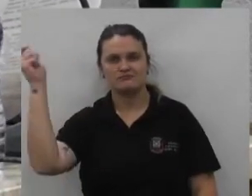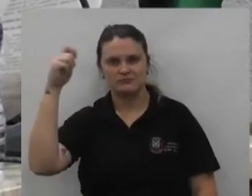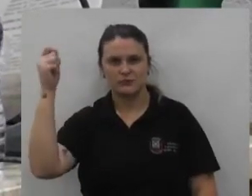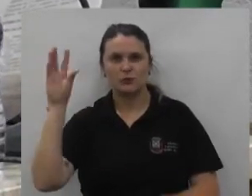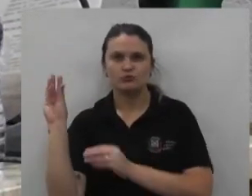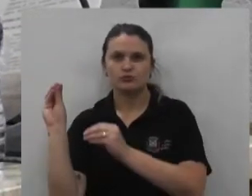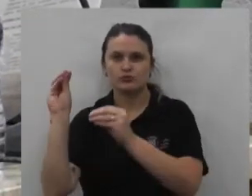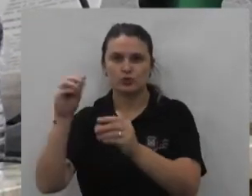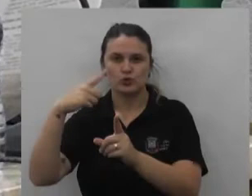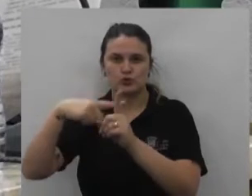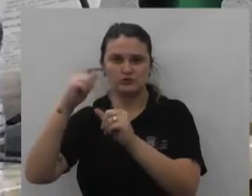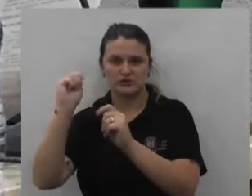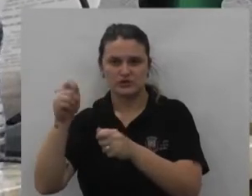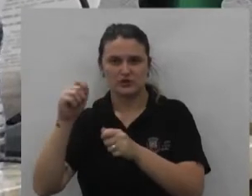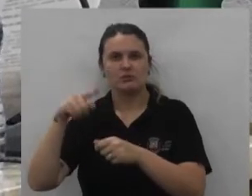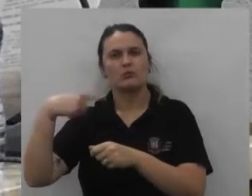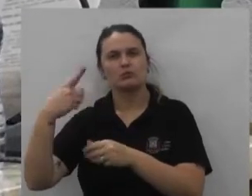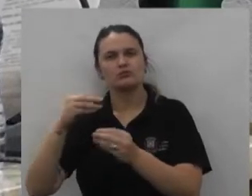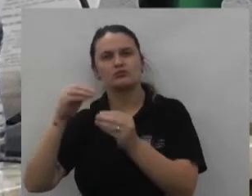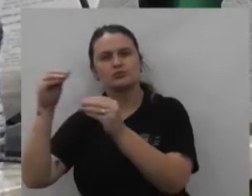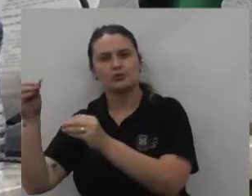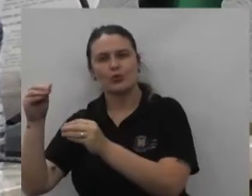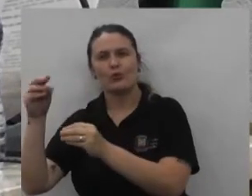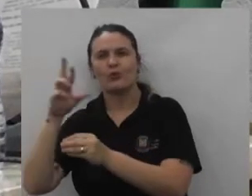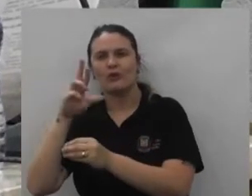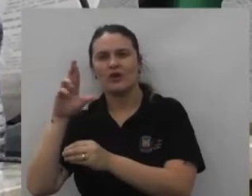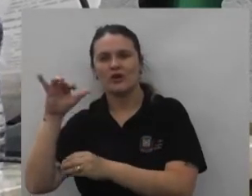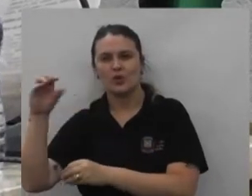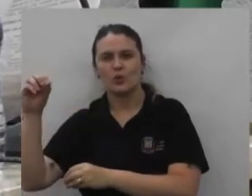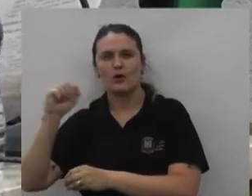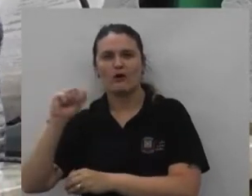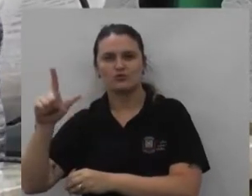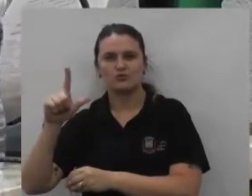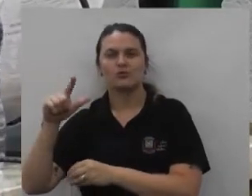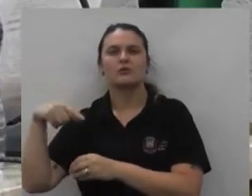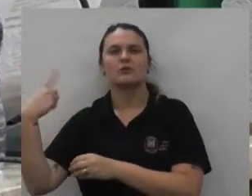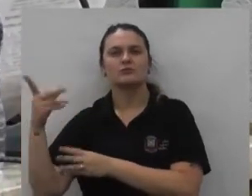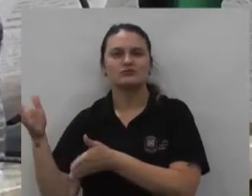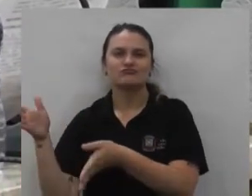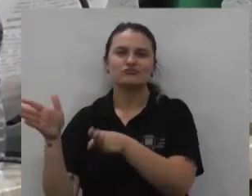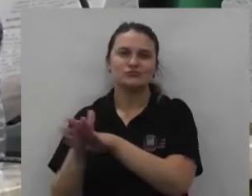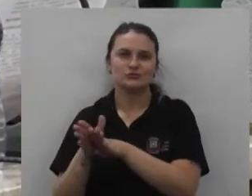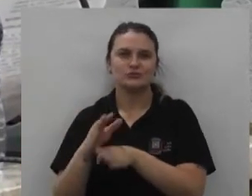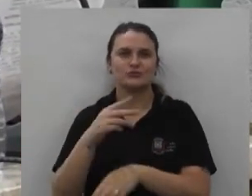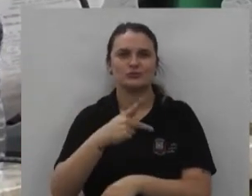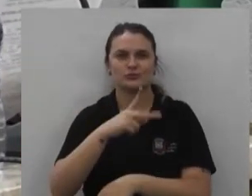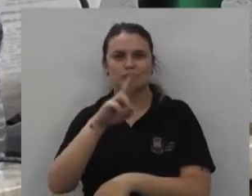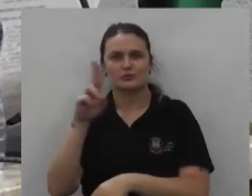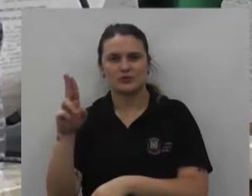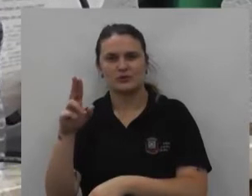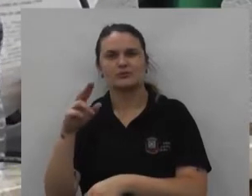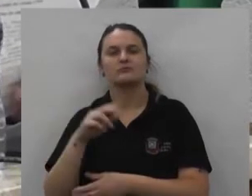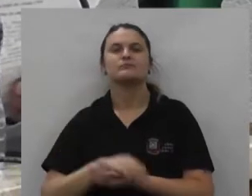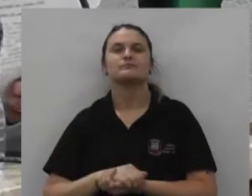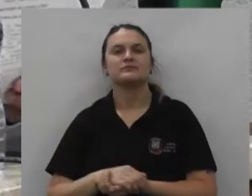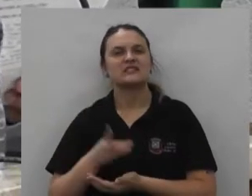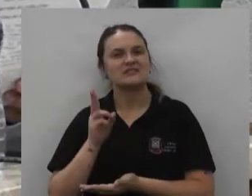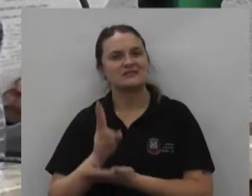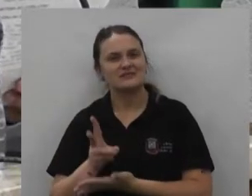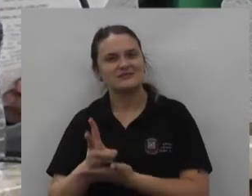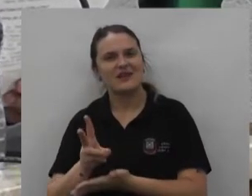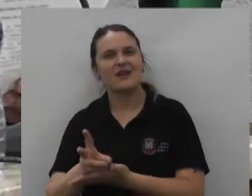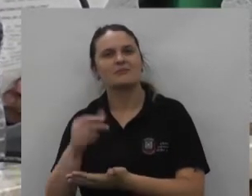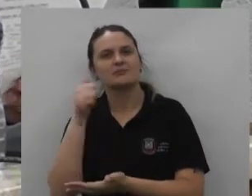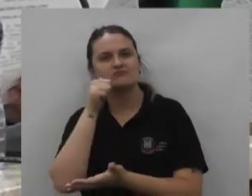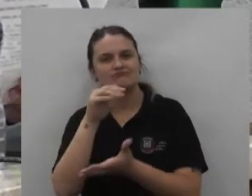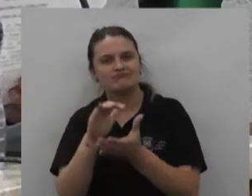Machado mais tarde Rio Azul e posteriormente chega a União da Vitória e Porto União ao seu lado sempre ela